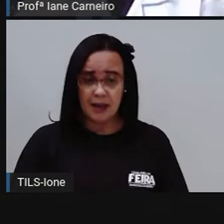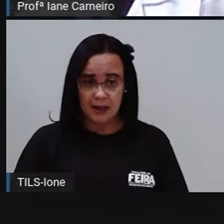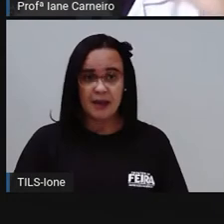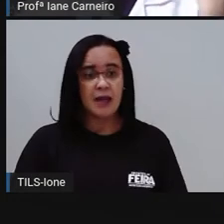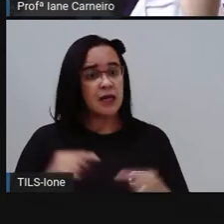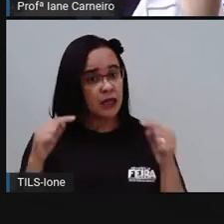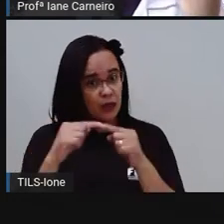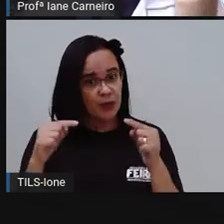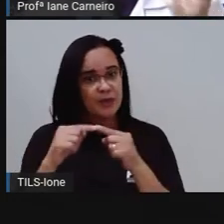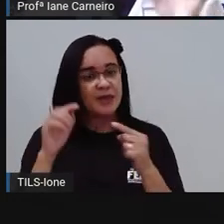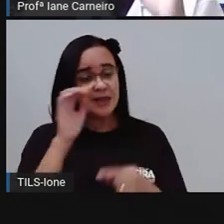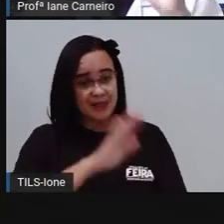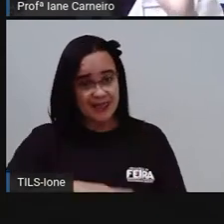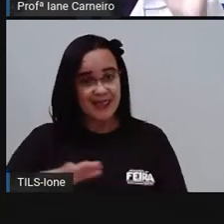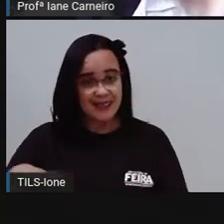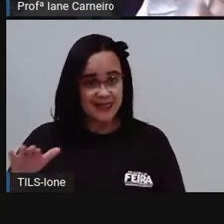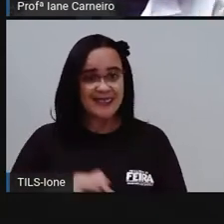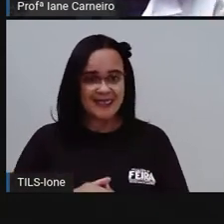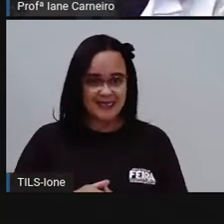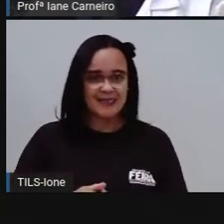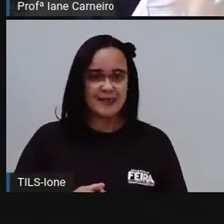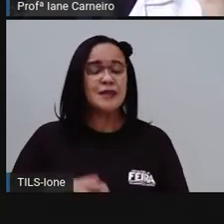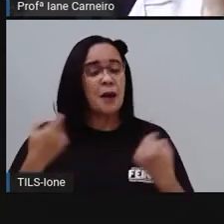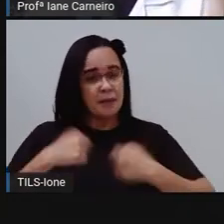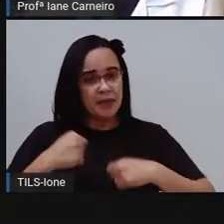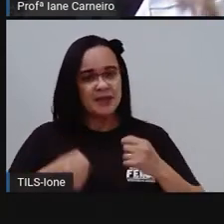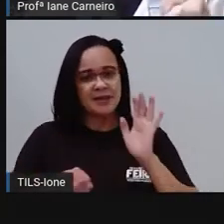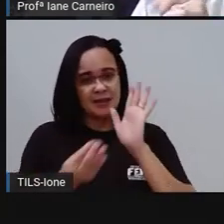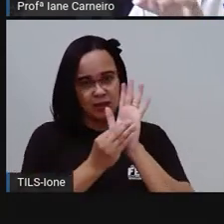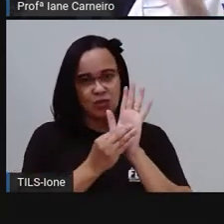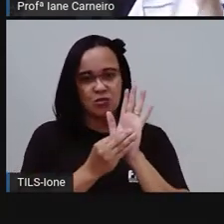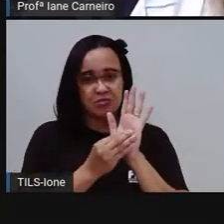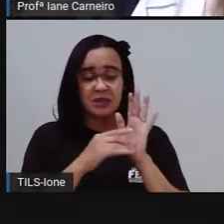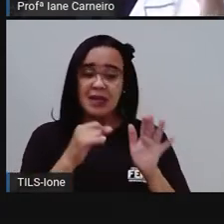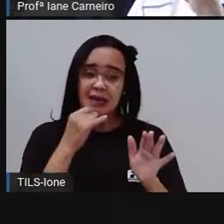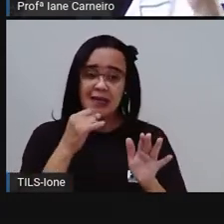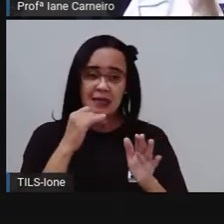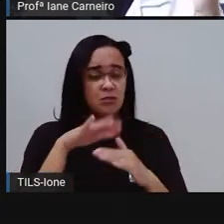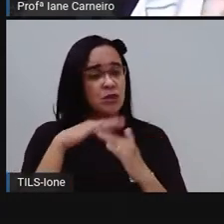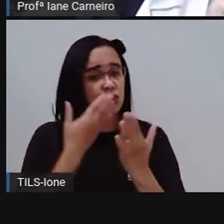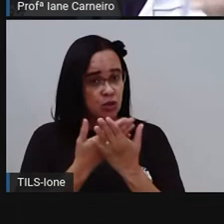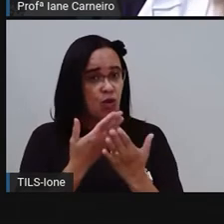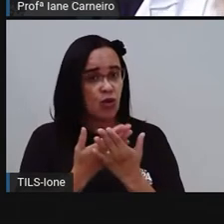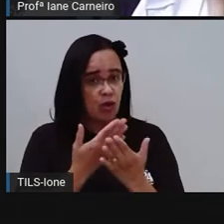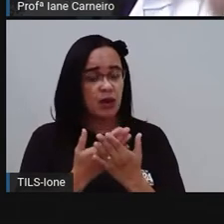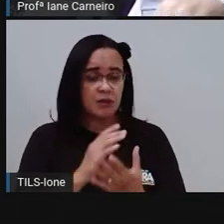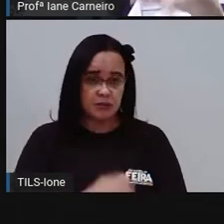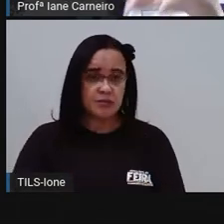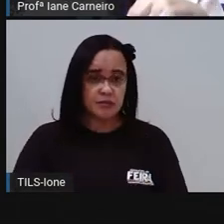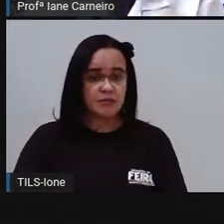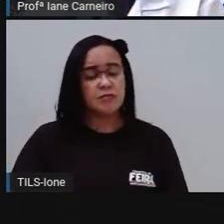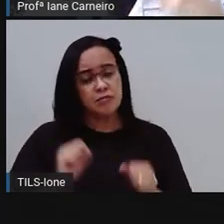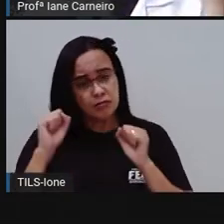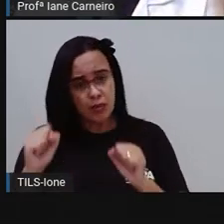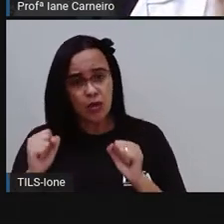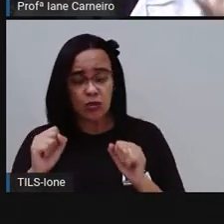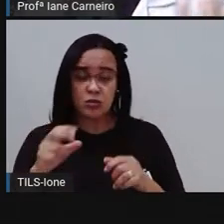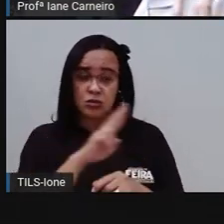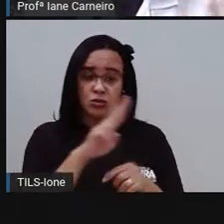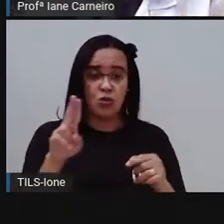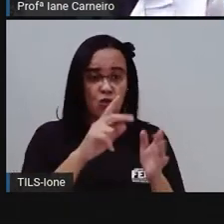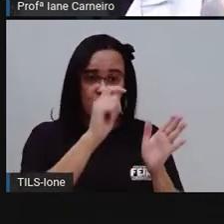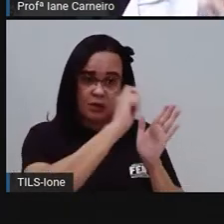criança. Mas se tiver mais de uma, coloque o nome, né? Para vocês saberem. Se não puder colocar o nome de canetinha, né? De tecido,